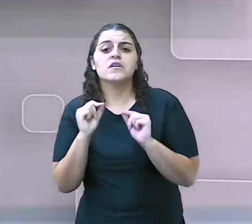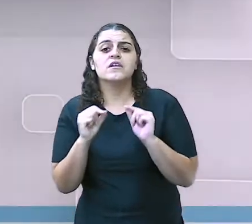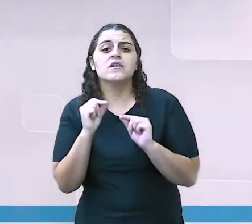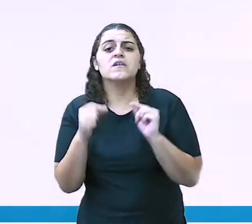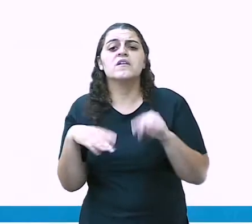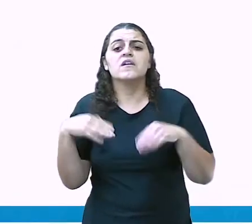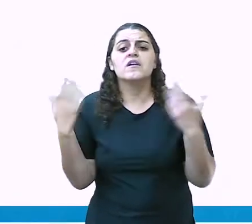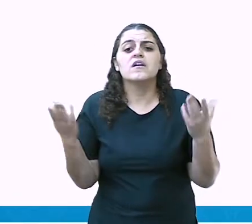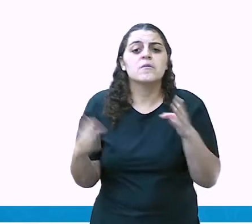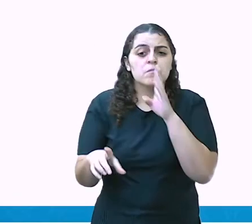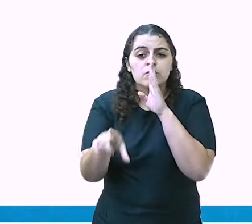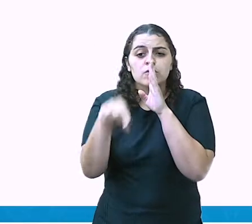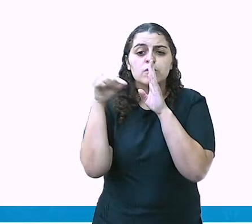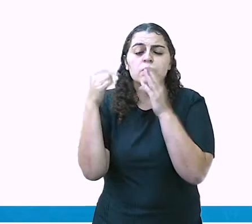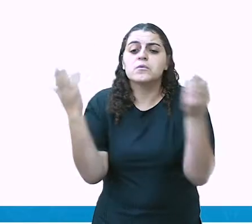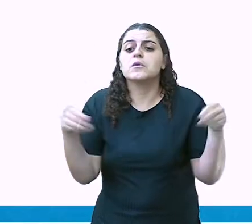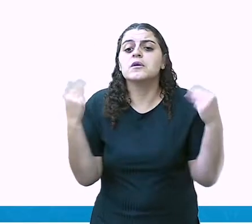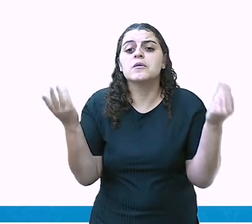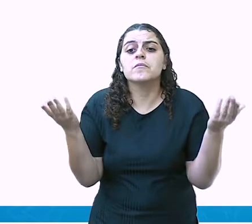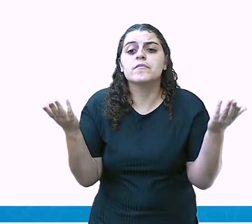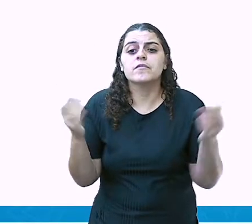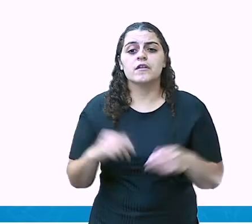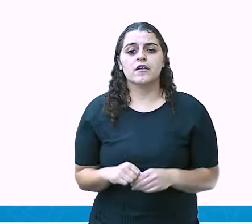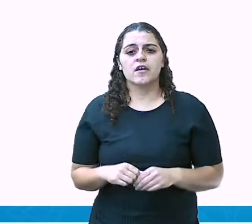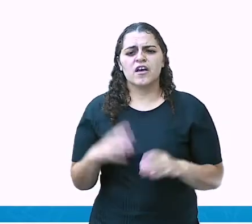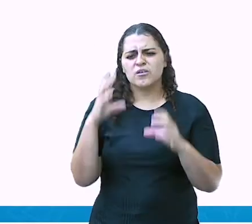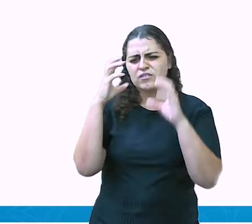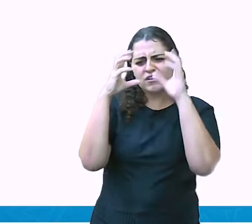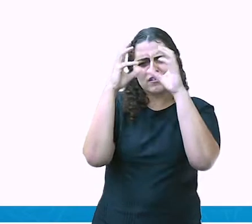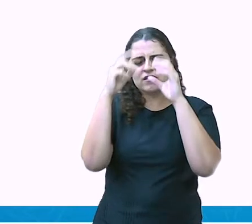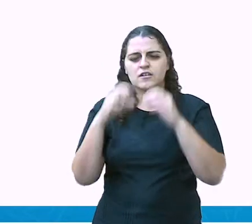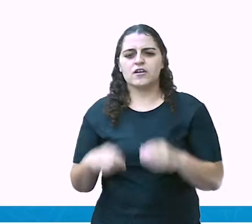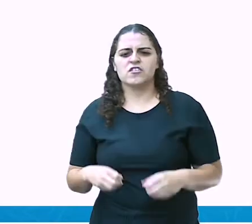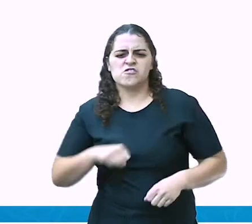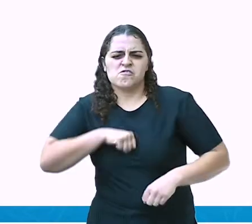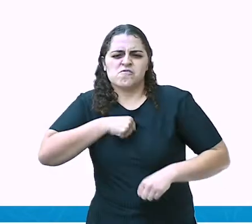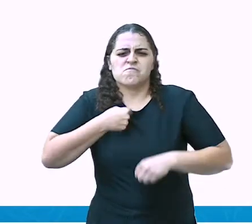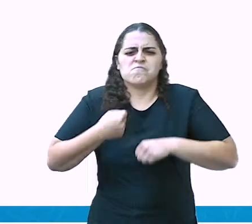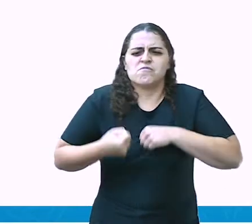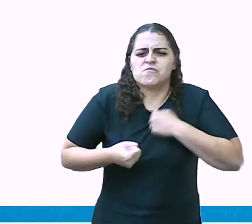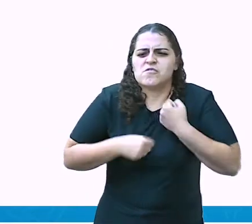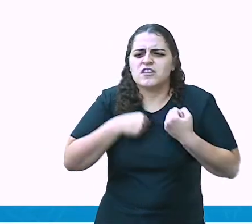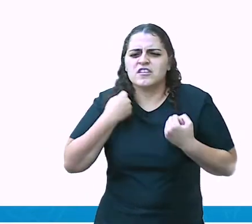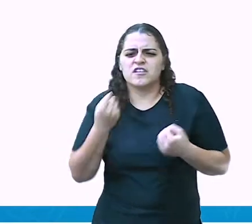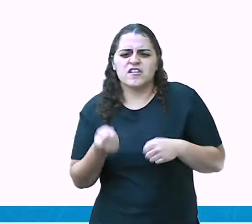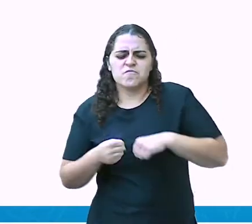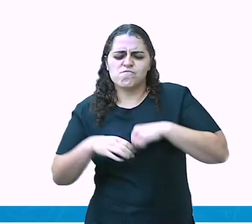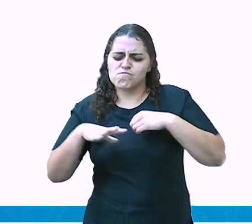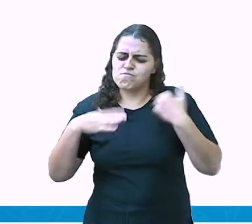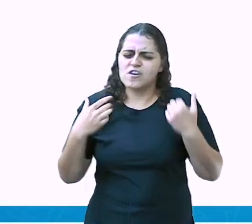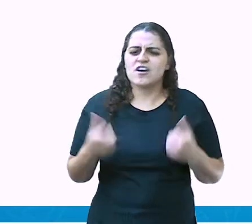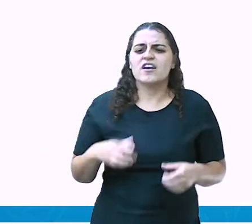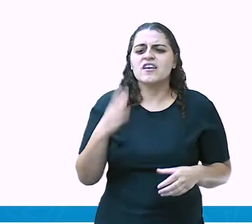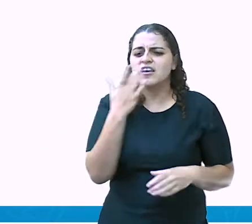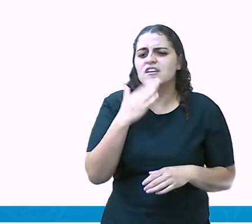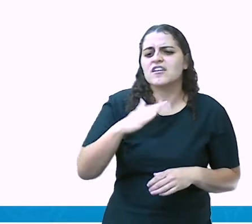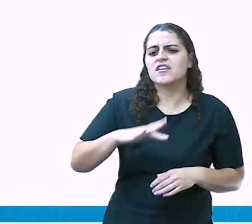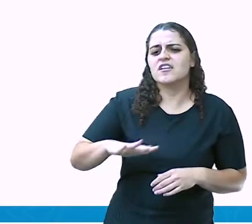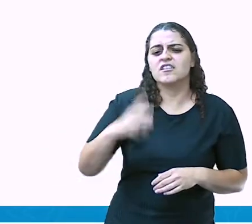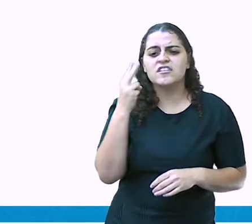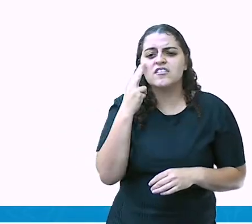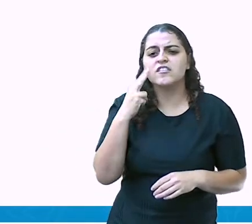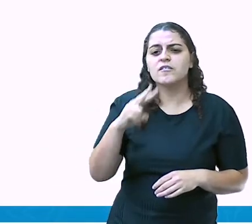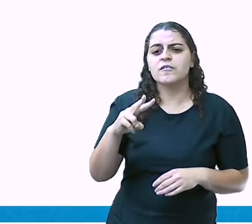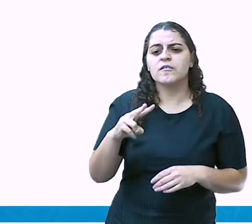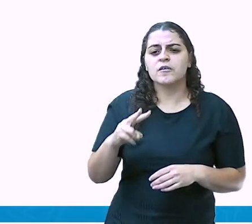o que é o mutismo seletivo, né? É um transtorno de ansiedade muito alto que a criança se